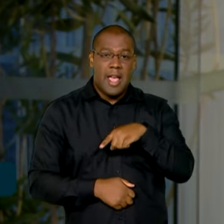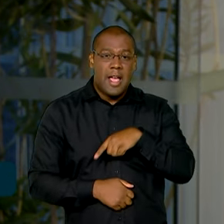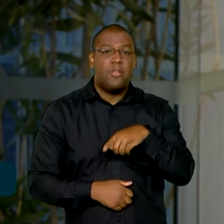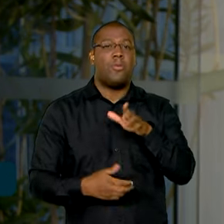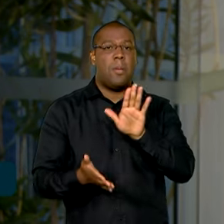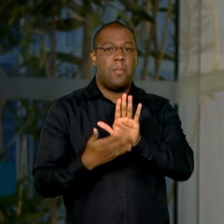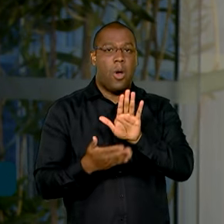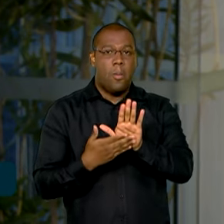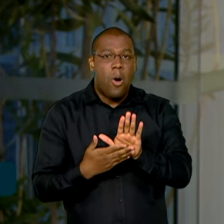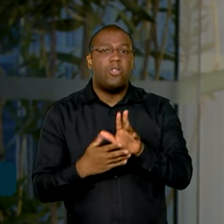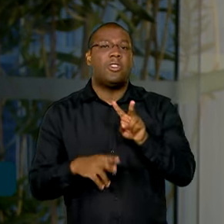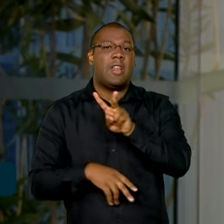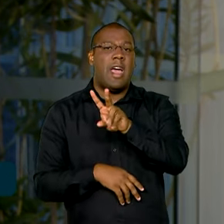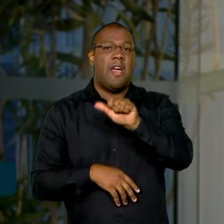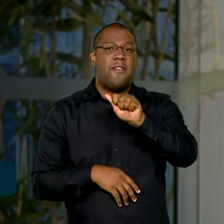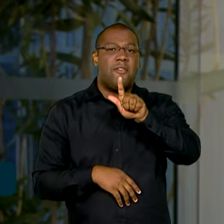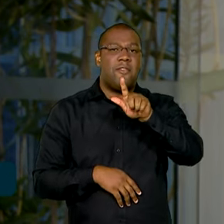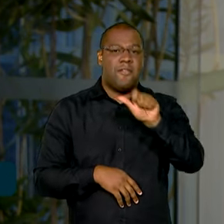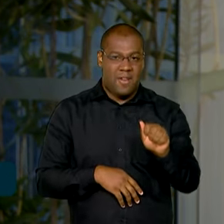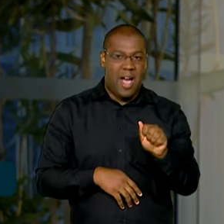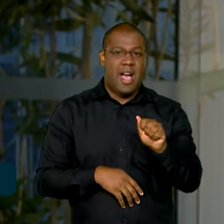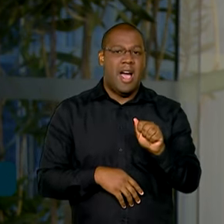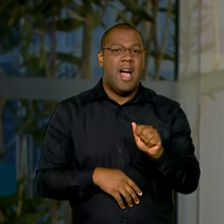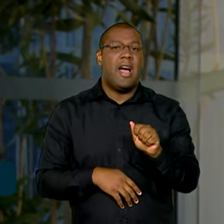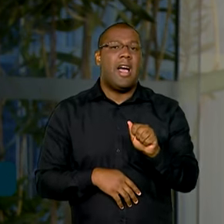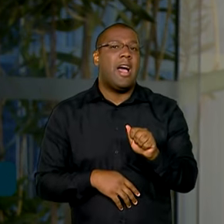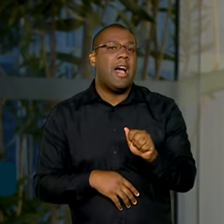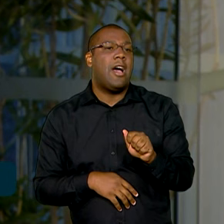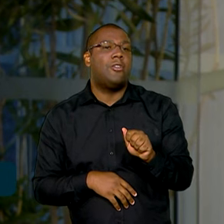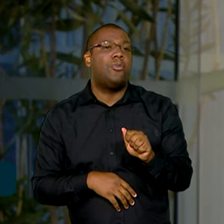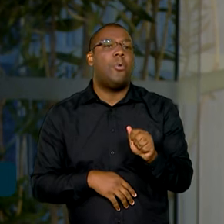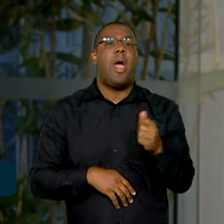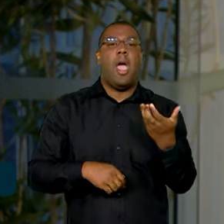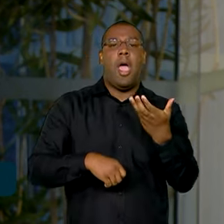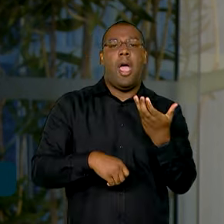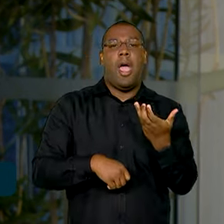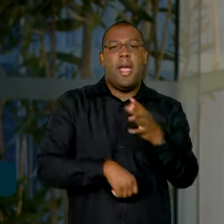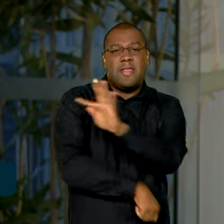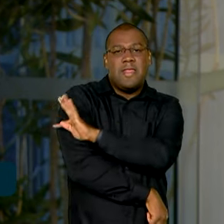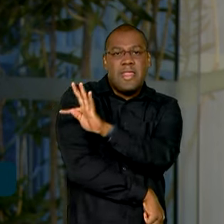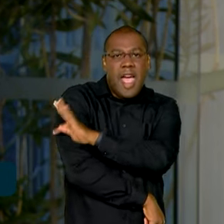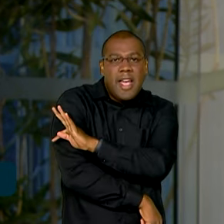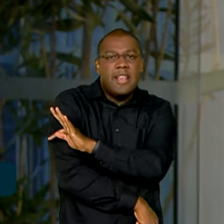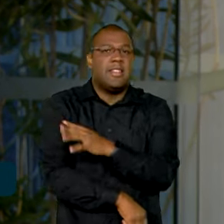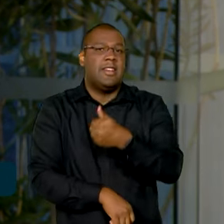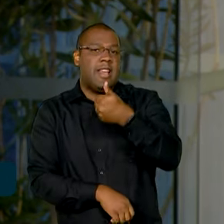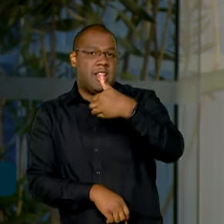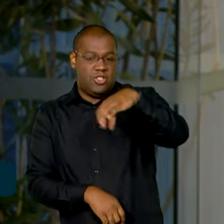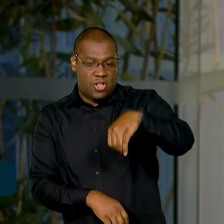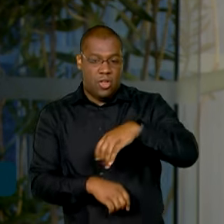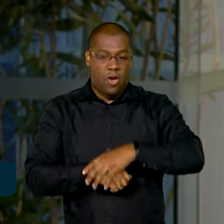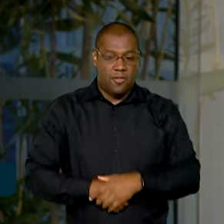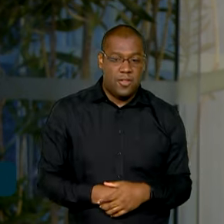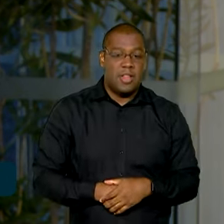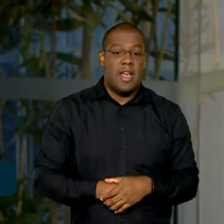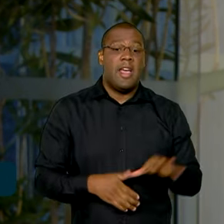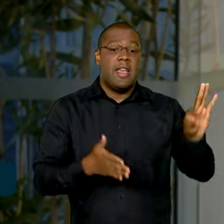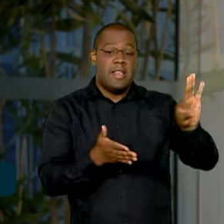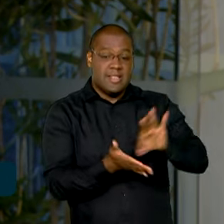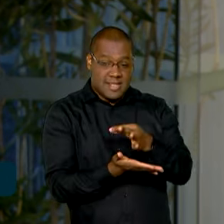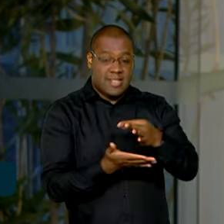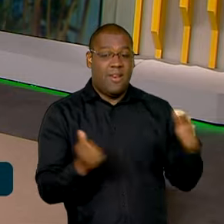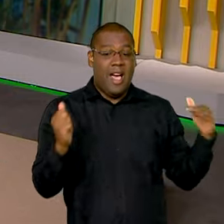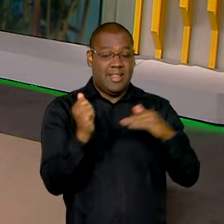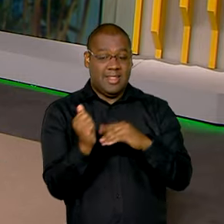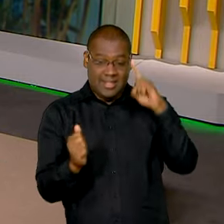técnico, além de cadastro de reserva, tem inscrições abertas até o dia 31 de janeiro. Carol,